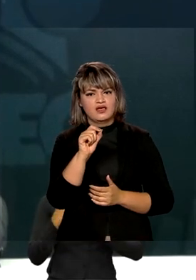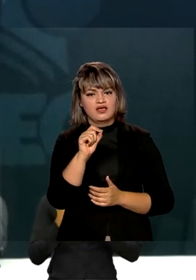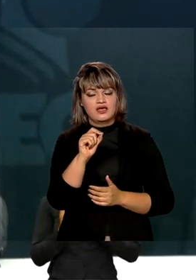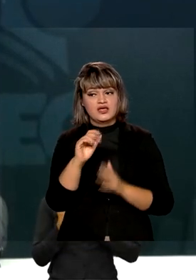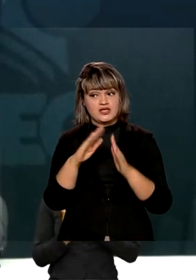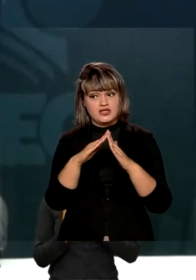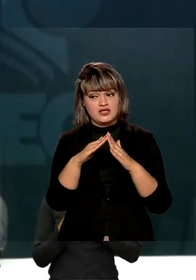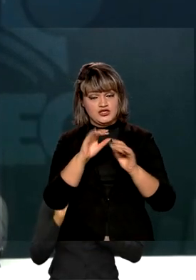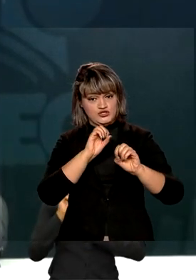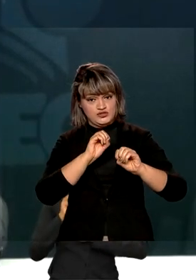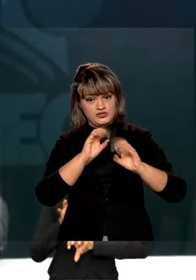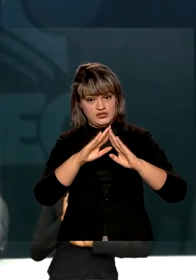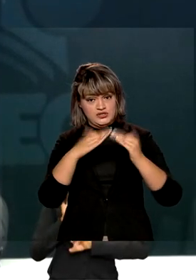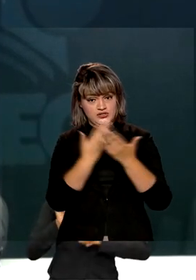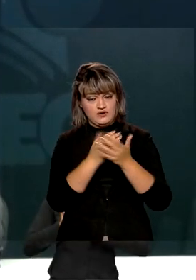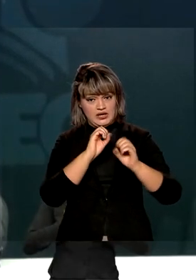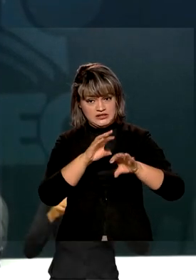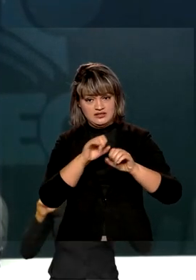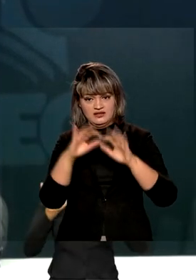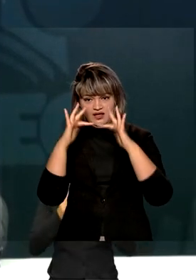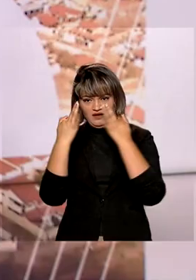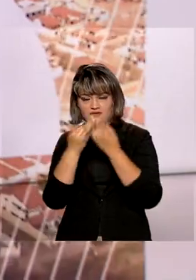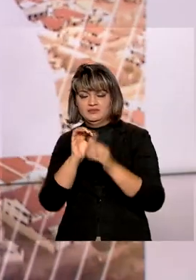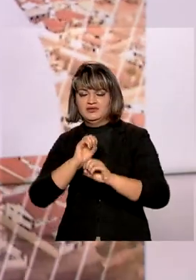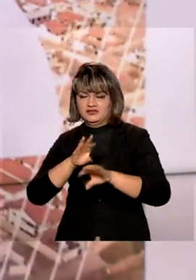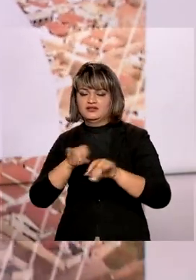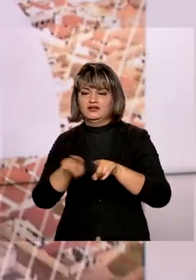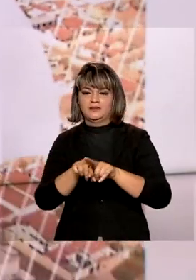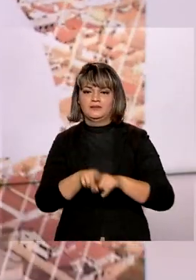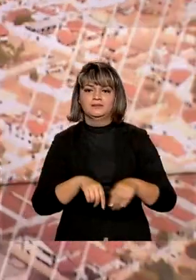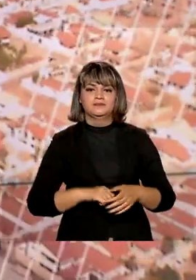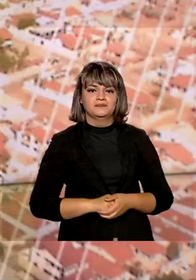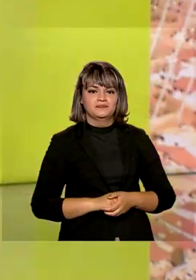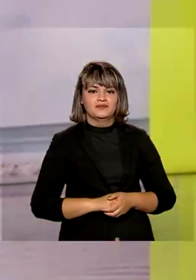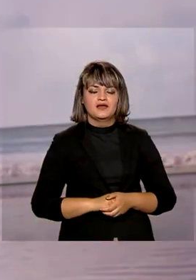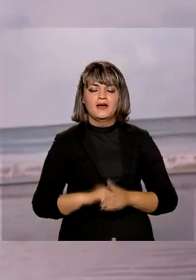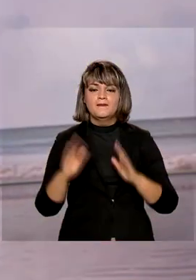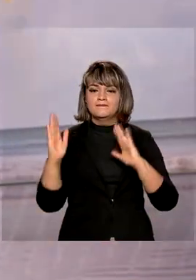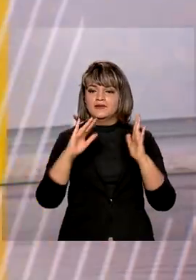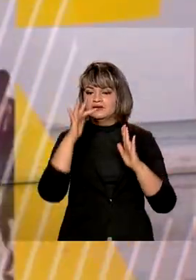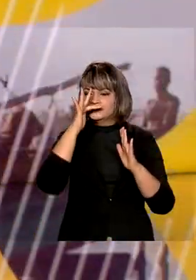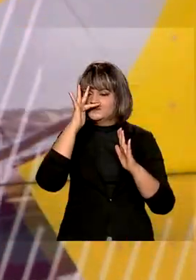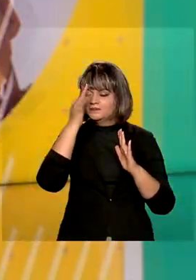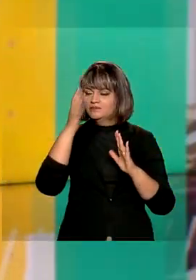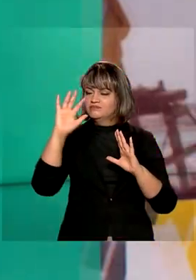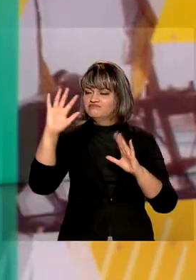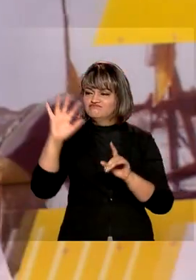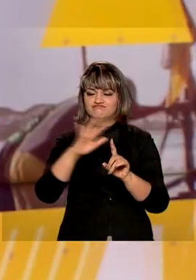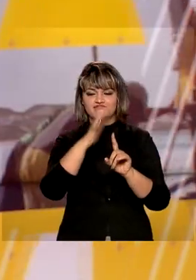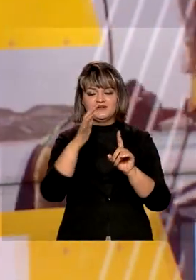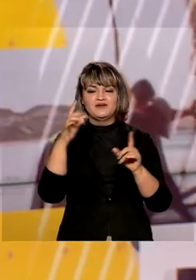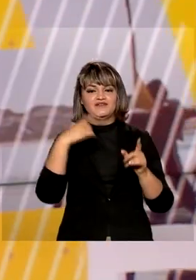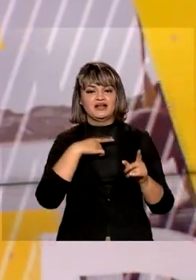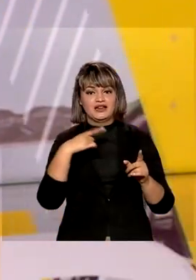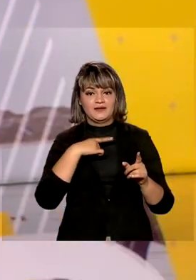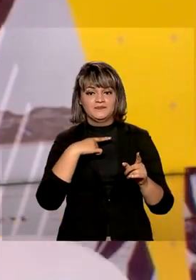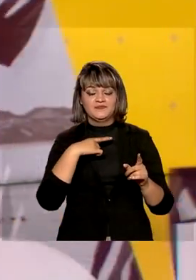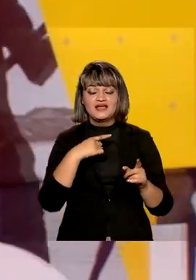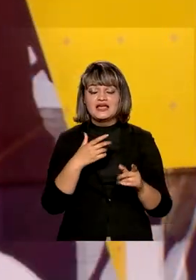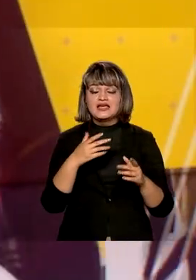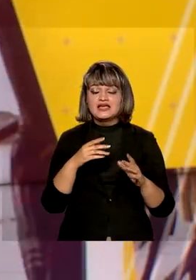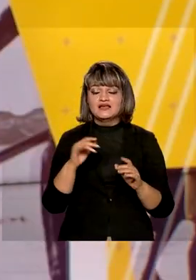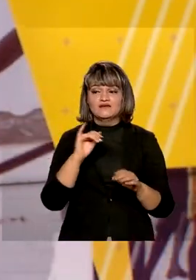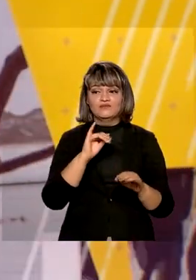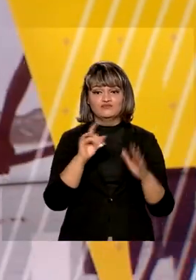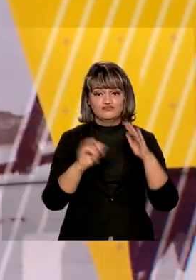ensina, mas a família educa. A primavera começa hoje e o Instituto Nacional de Meteorologia